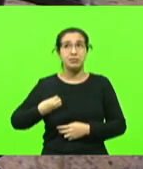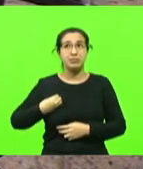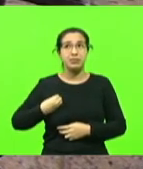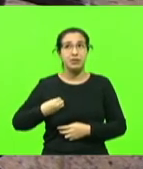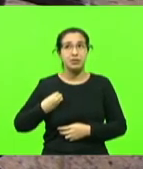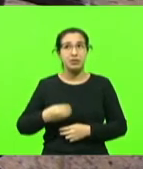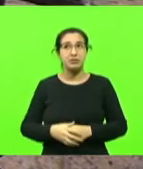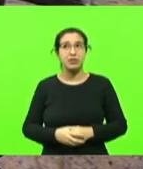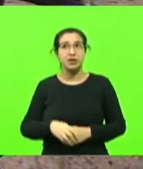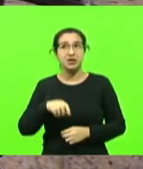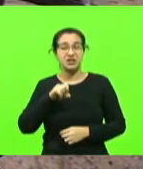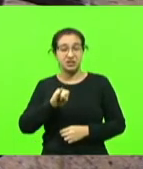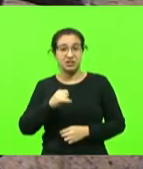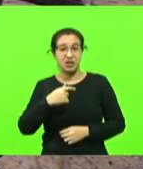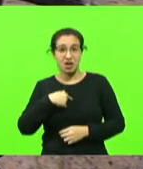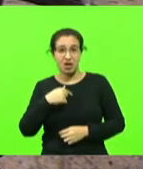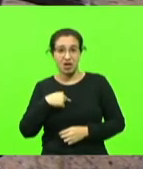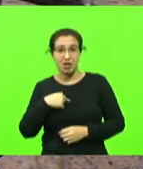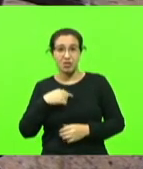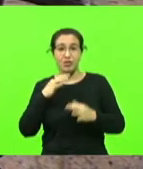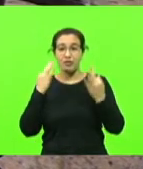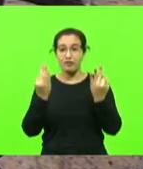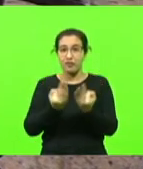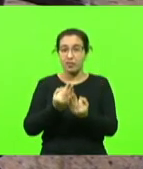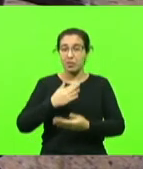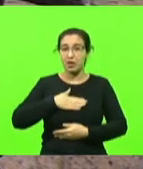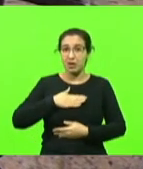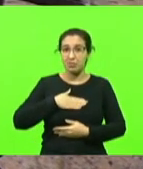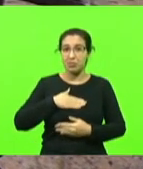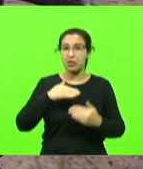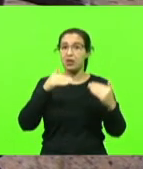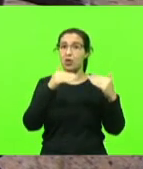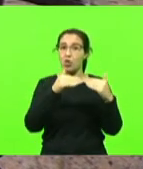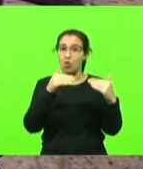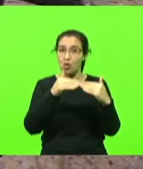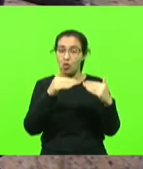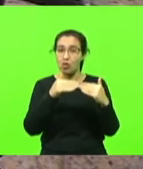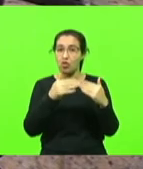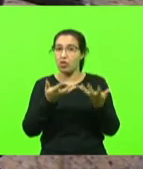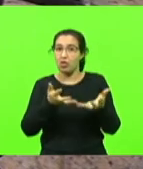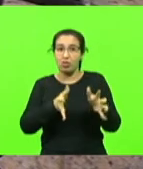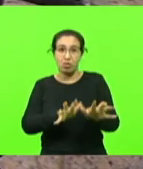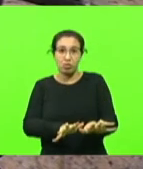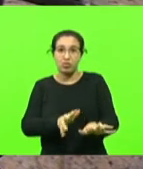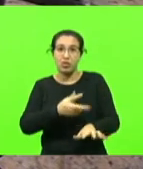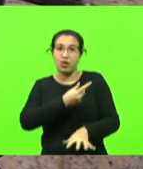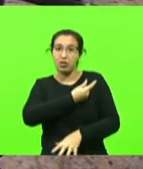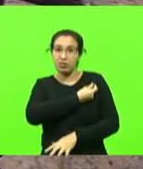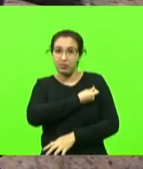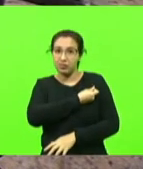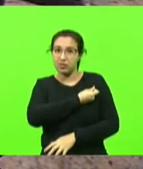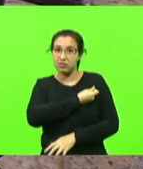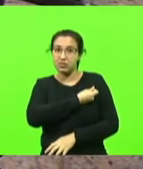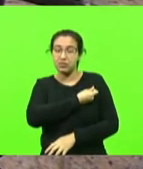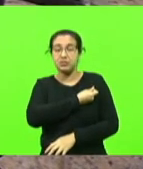Se eu, a minha esposa, estamos num consenso que não queremos esse experimento,